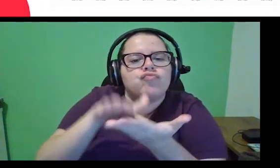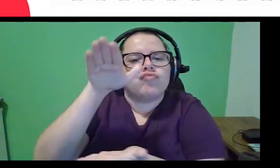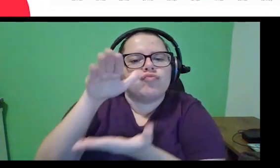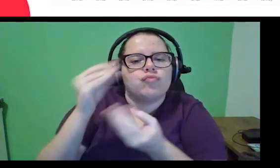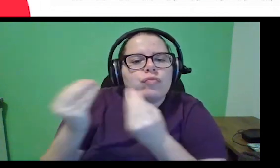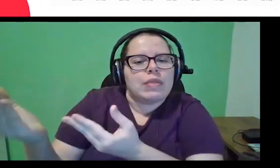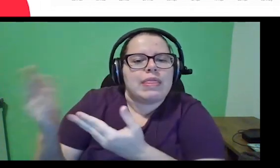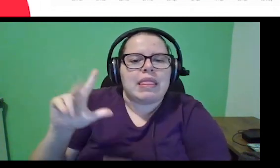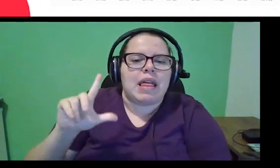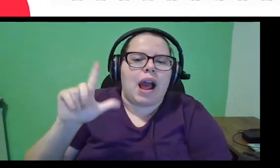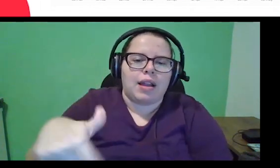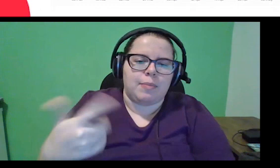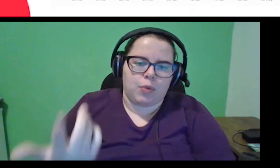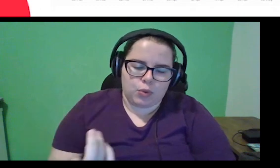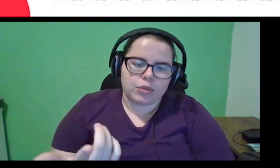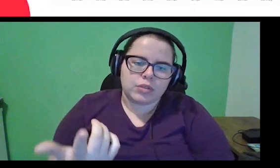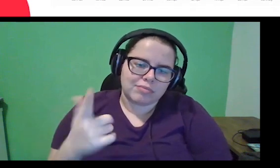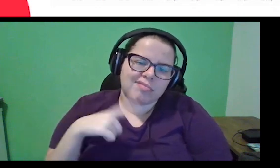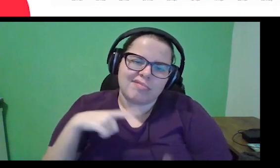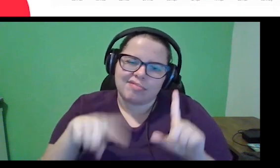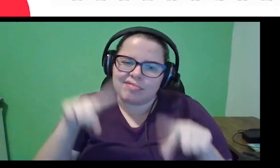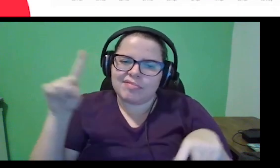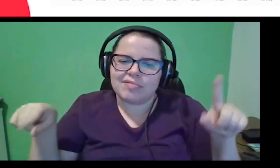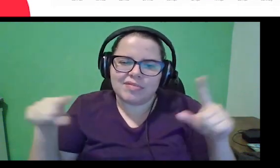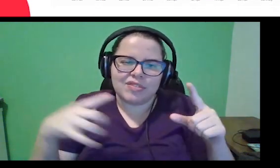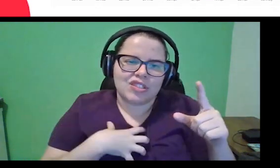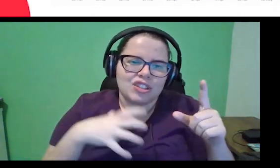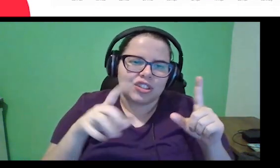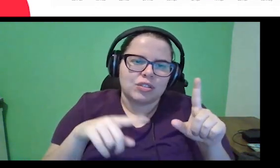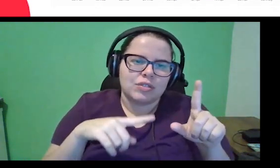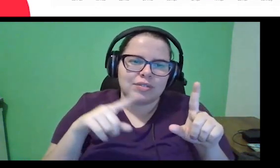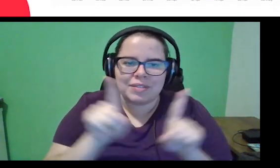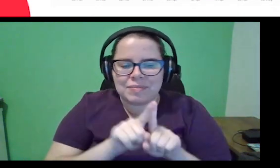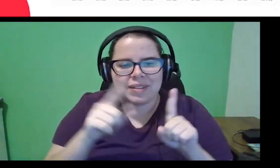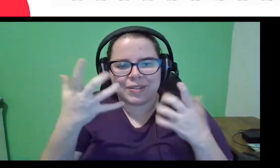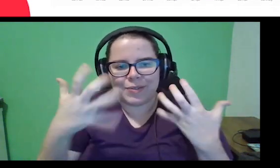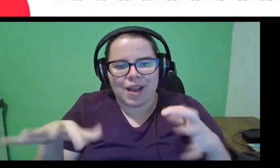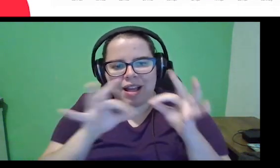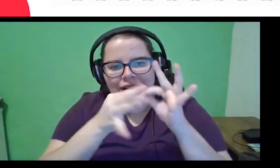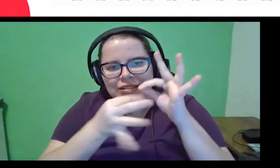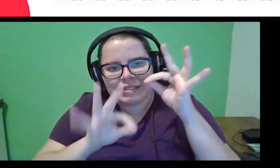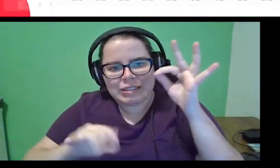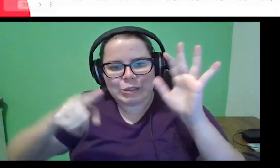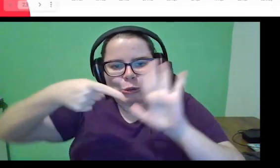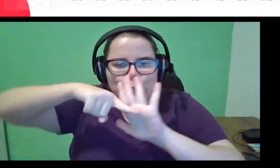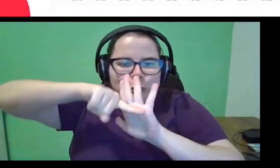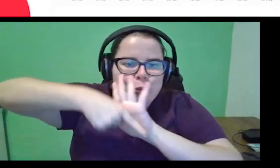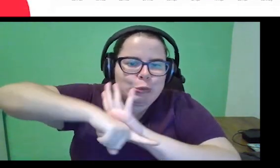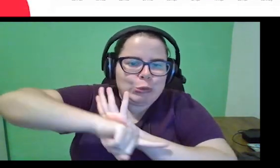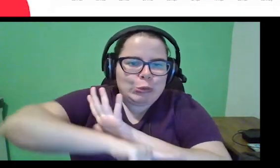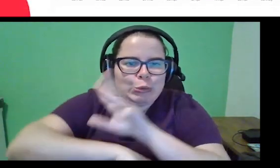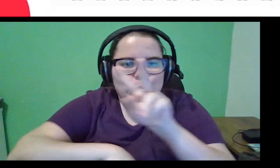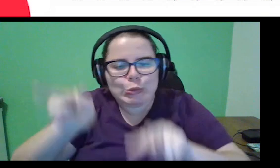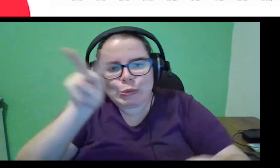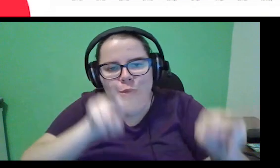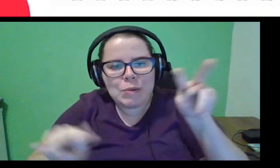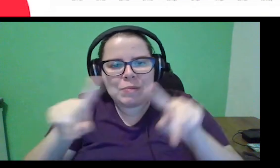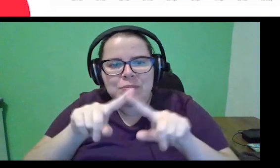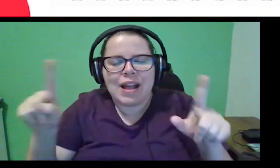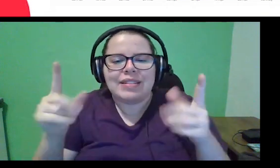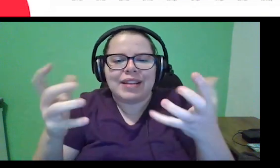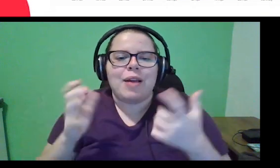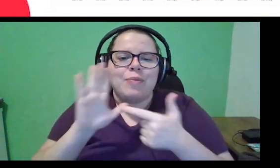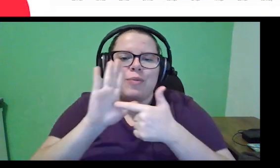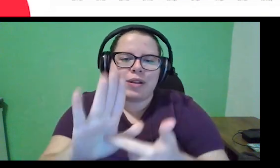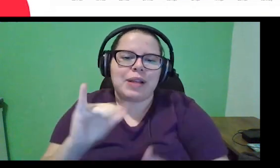entregar depois, enfim, existem várias leituras, também não quero me aprofundar demais nas leituras, mas eu quero trazer a